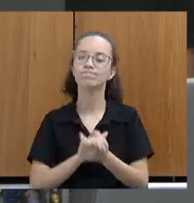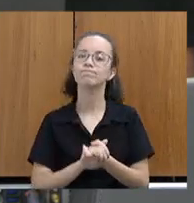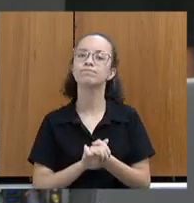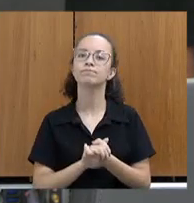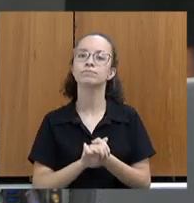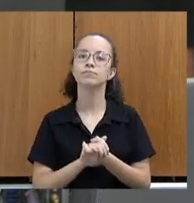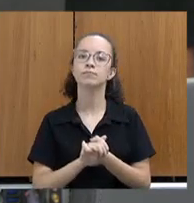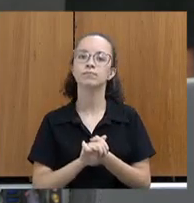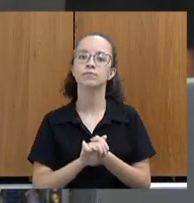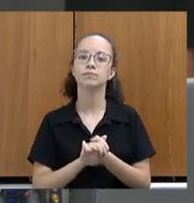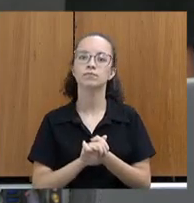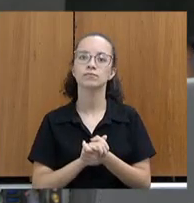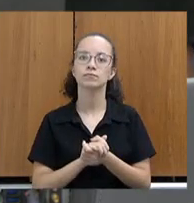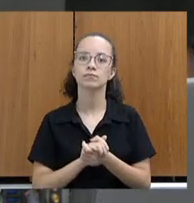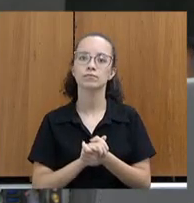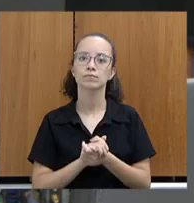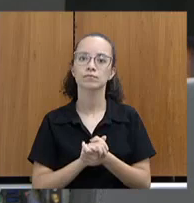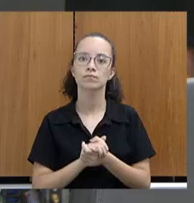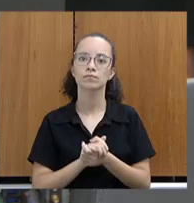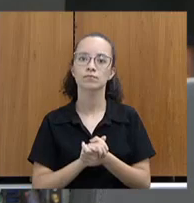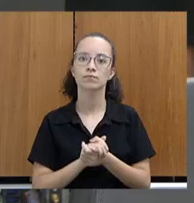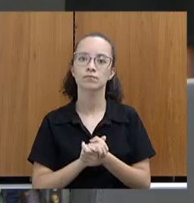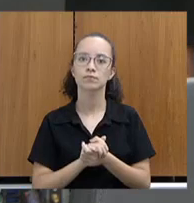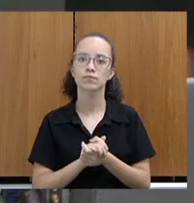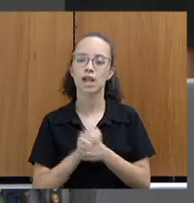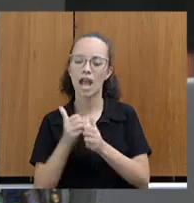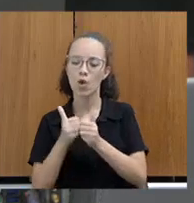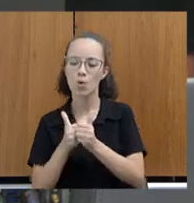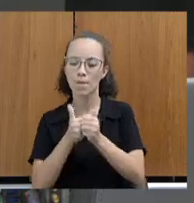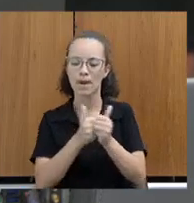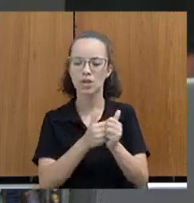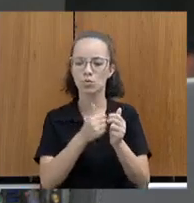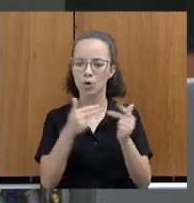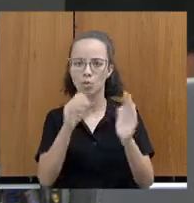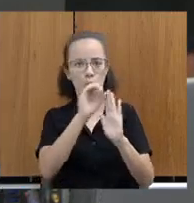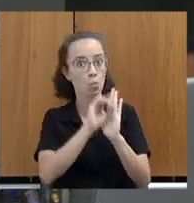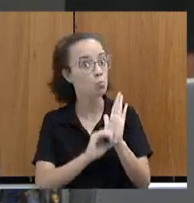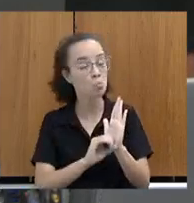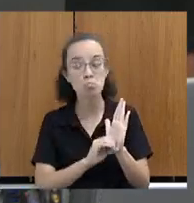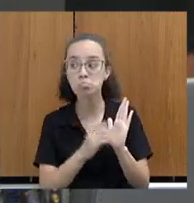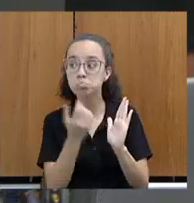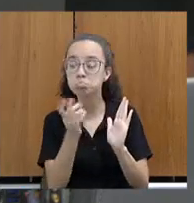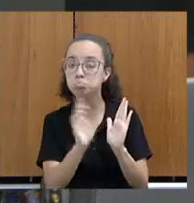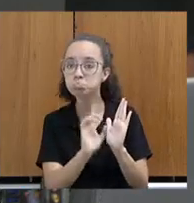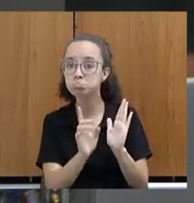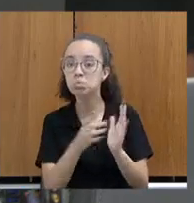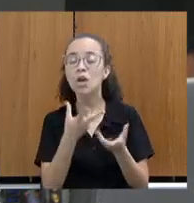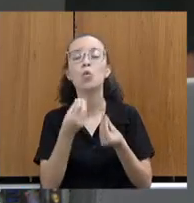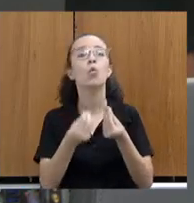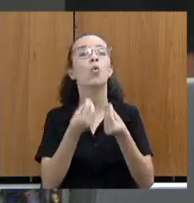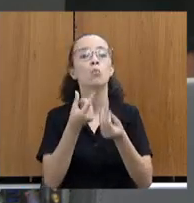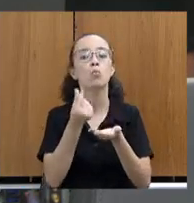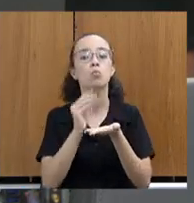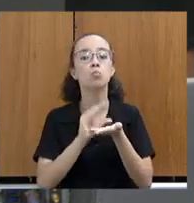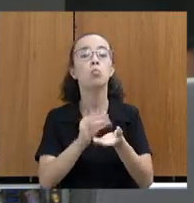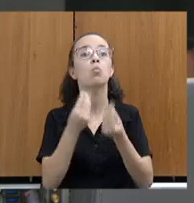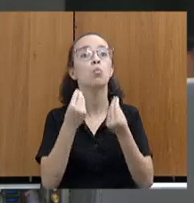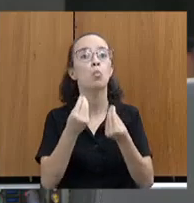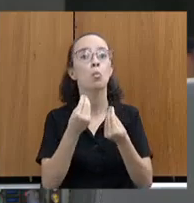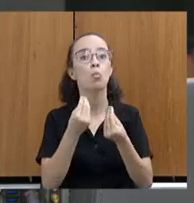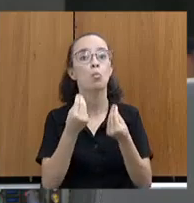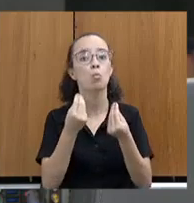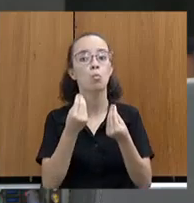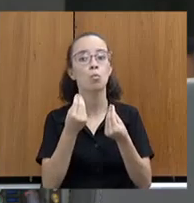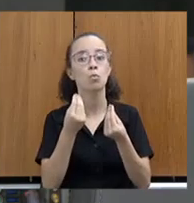acompanhada de equivalente previsão orçamentária. De onde virão esses recursos? Se o PPAG não prevê recursos